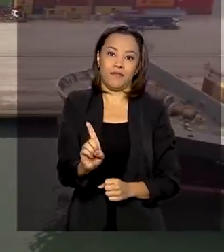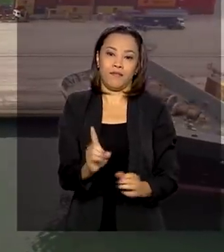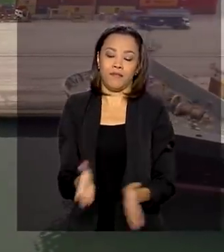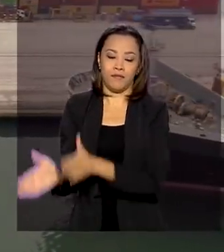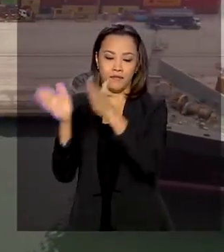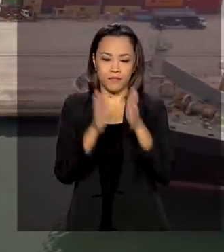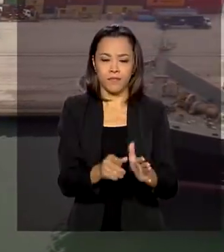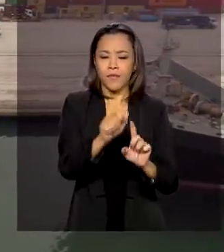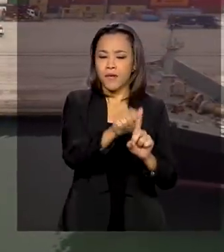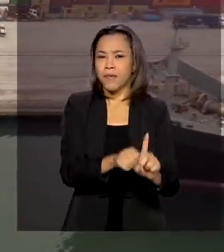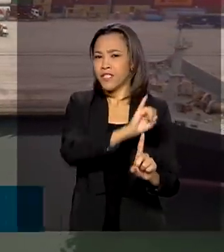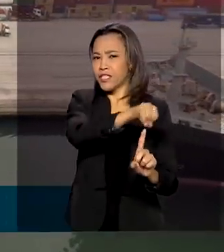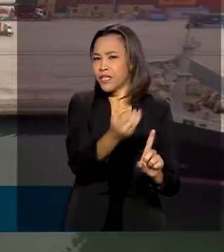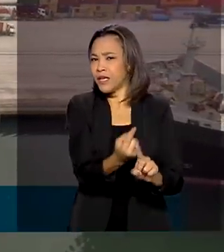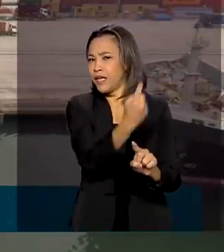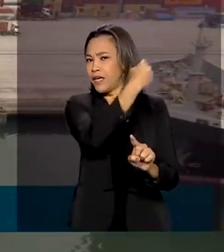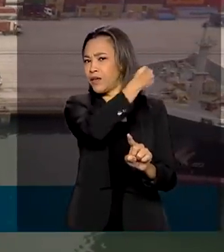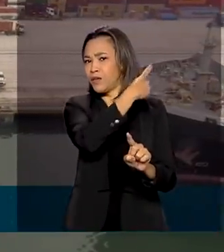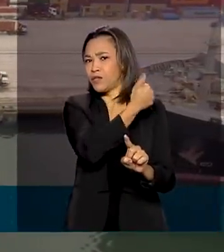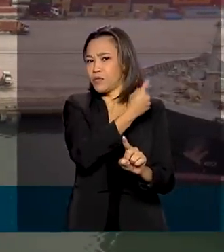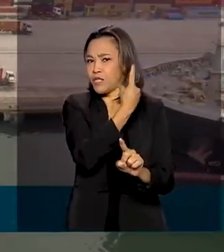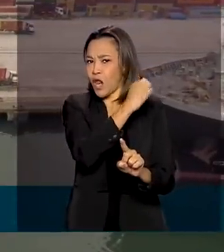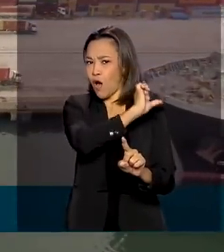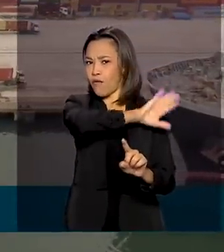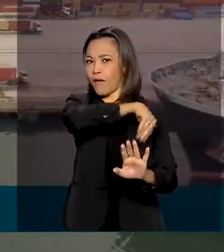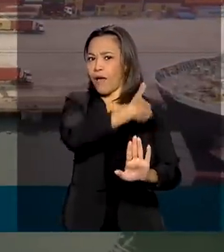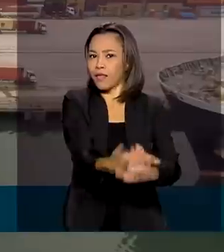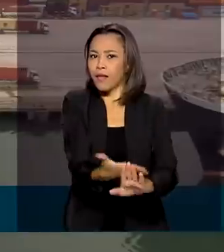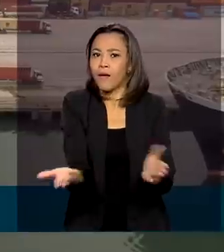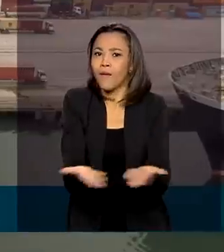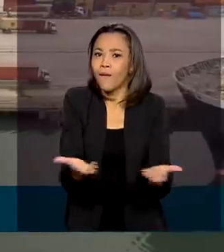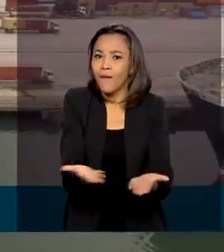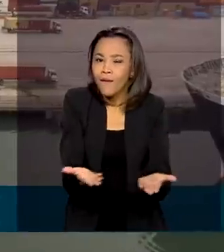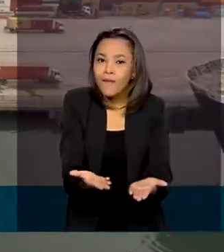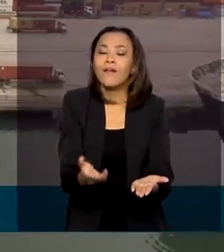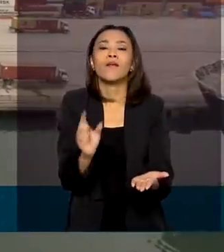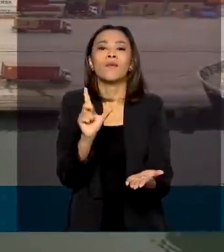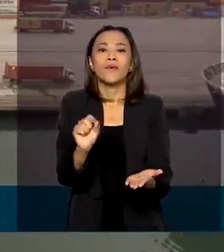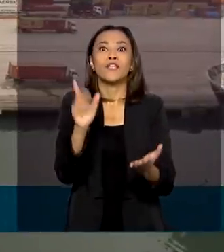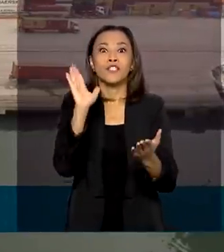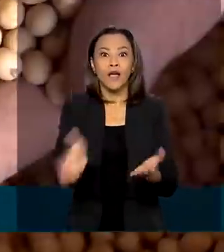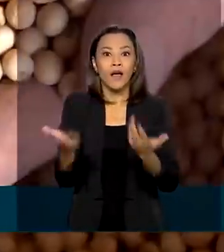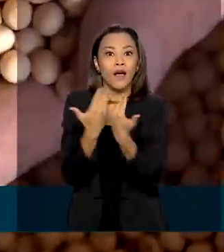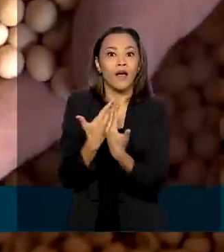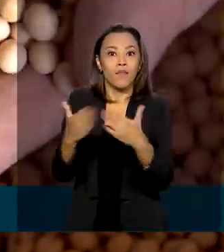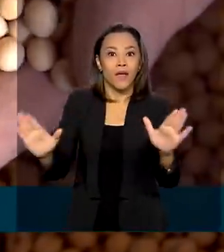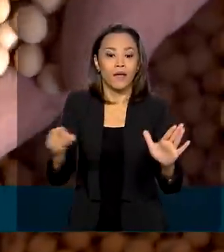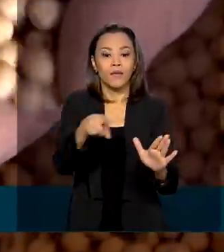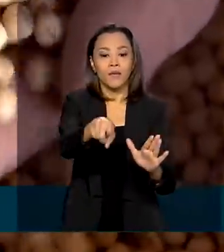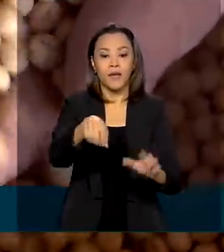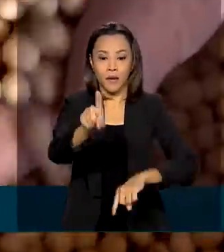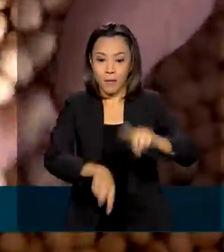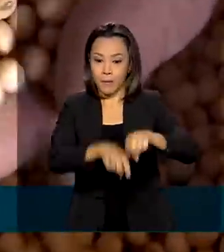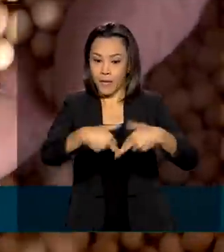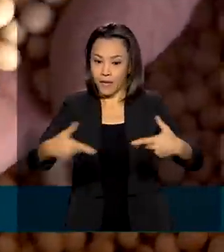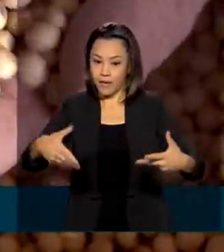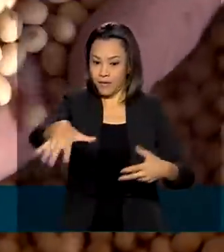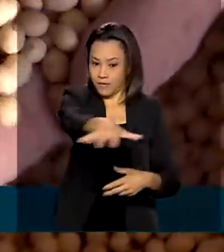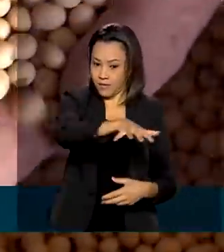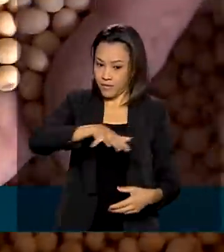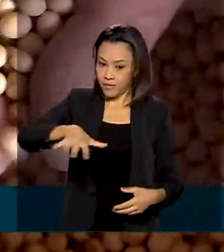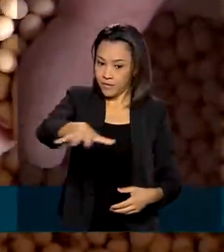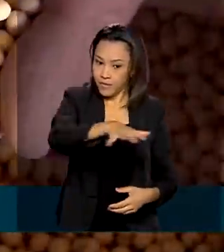janeiro de 2019 até agora, 100 novos mercados externos foram abertos para produtos agropecuários